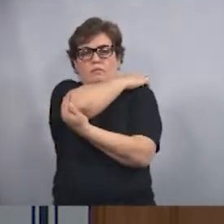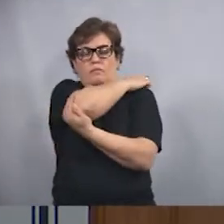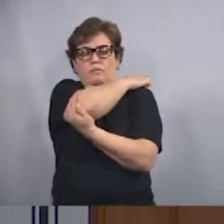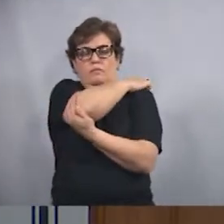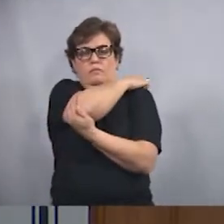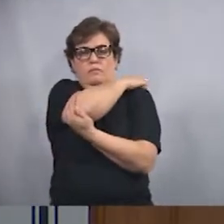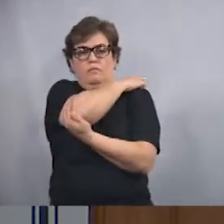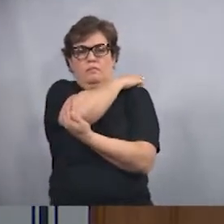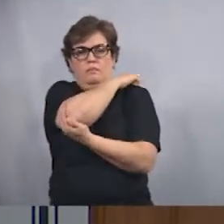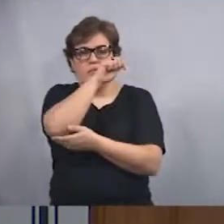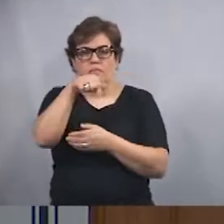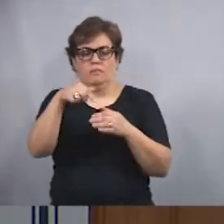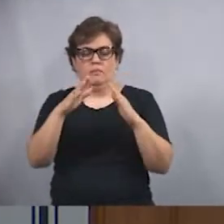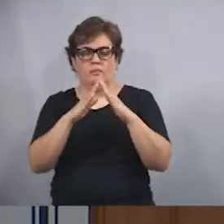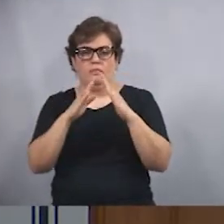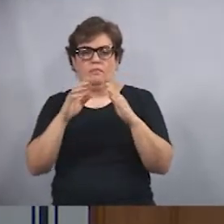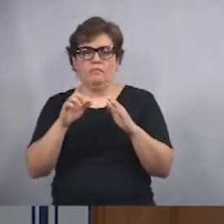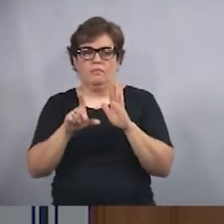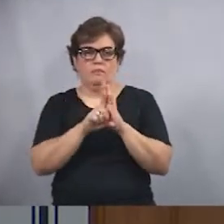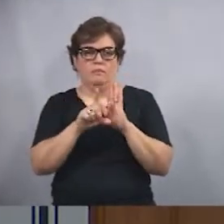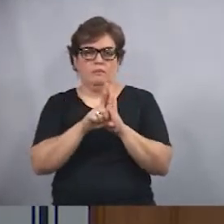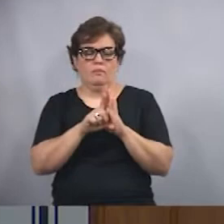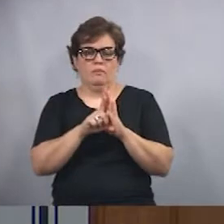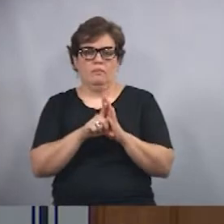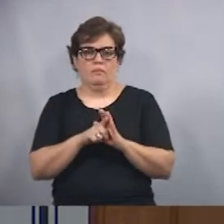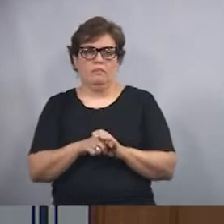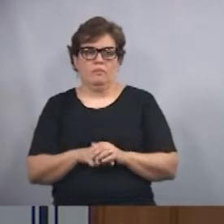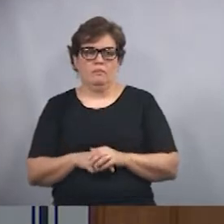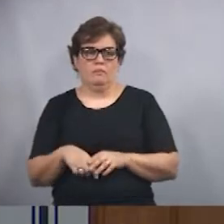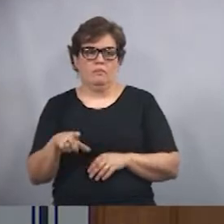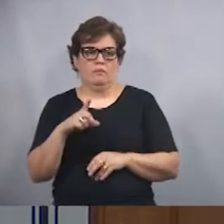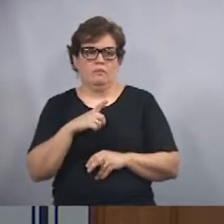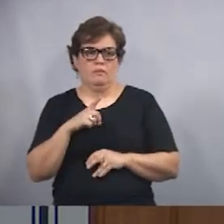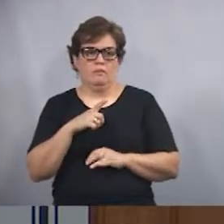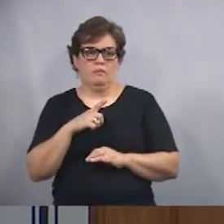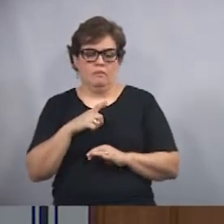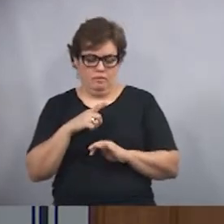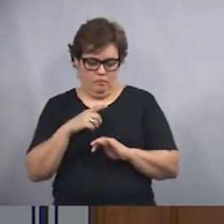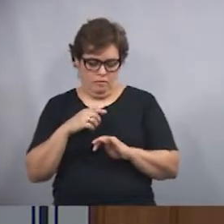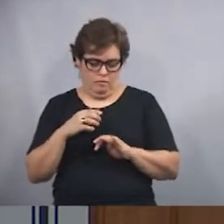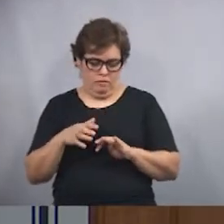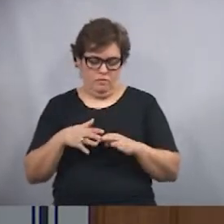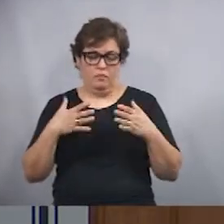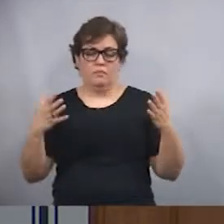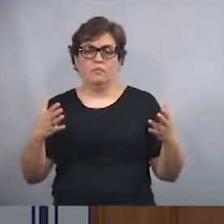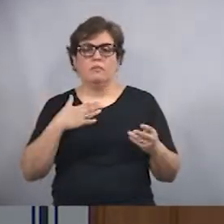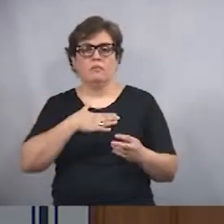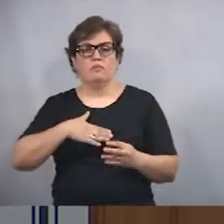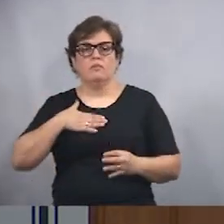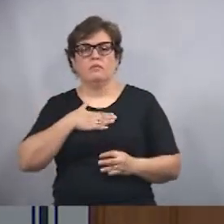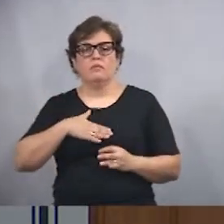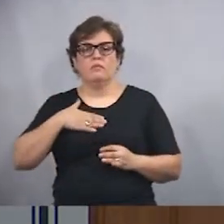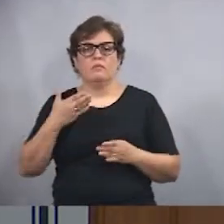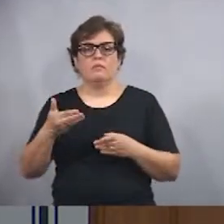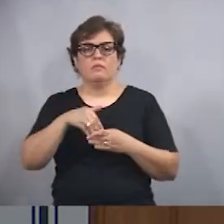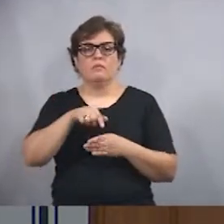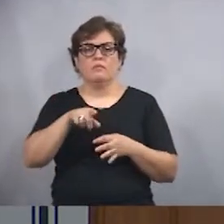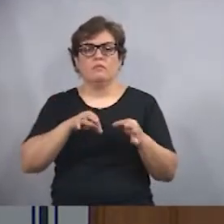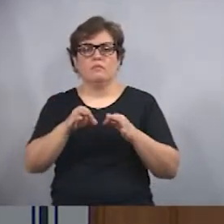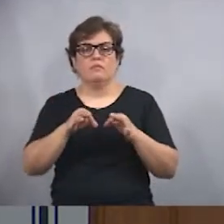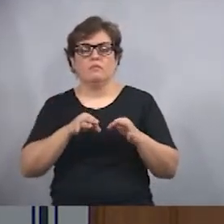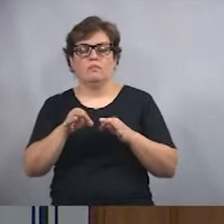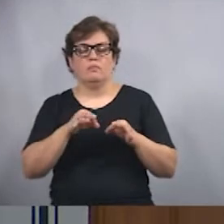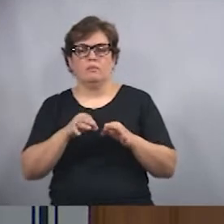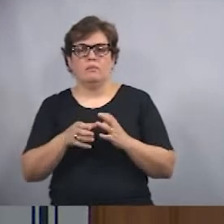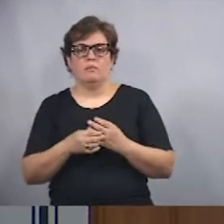essa Casa de Leis aqui, senhores vereadores, tem o maior prazer de estar votando esse projeto. projeto esse,